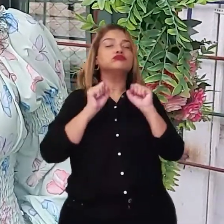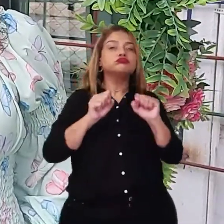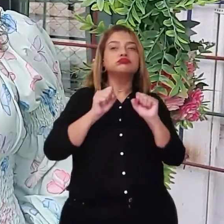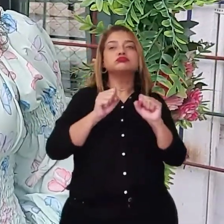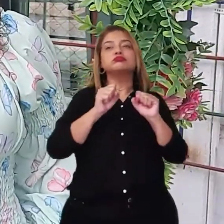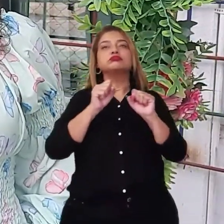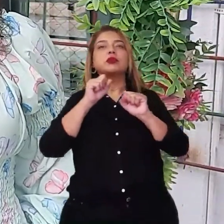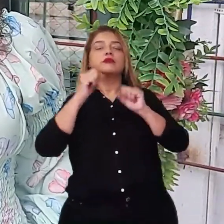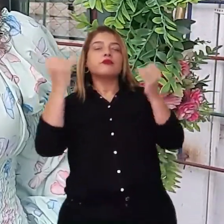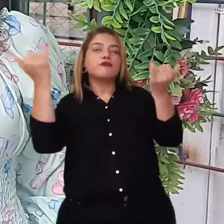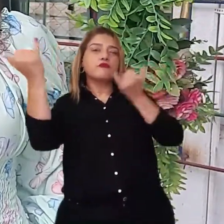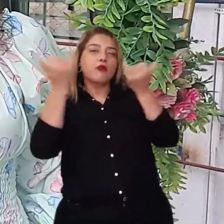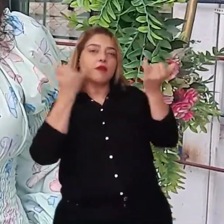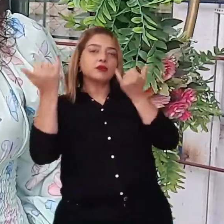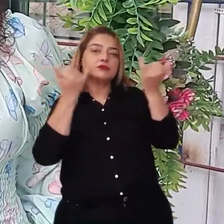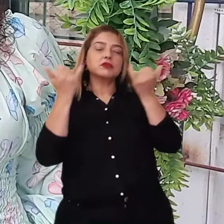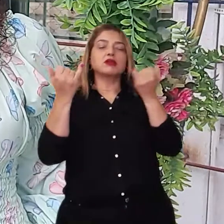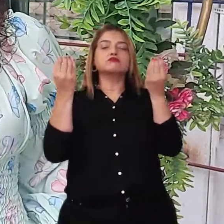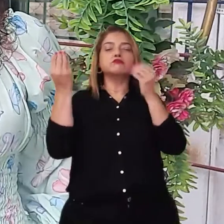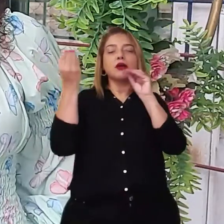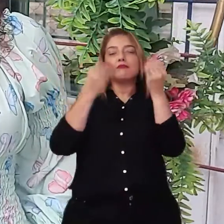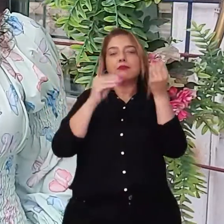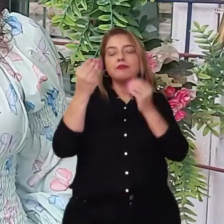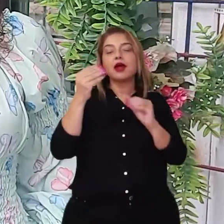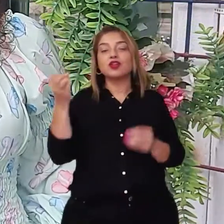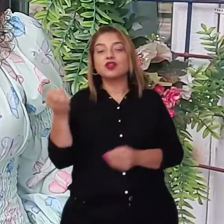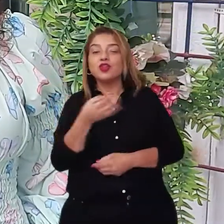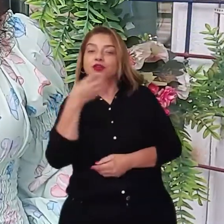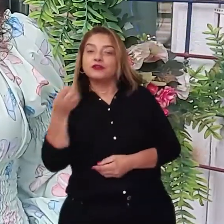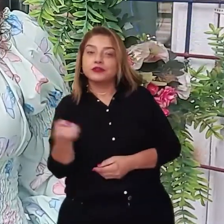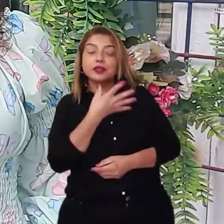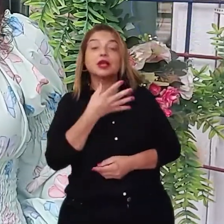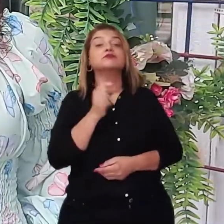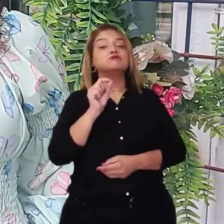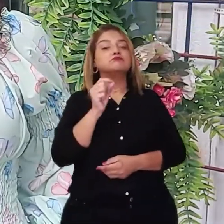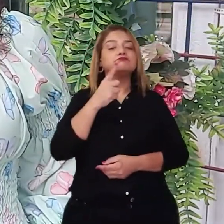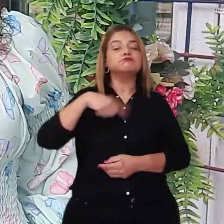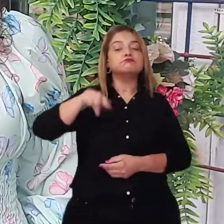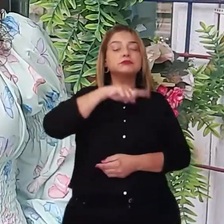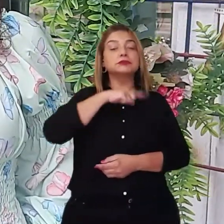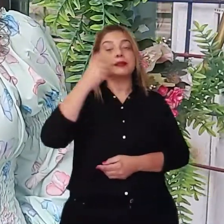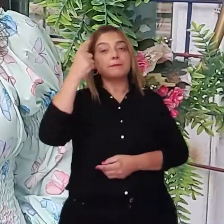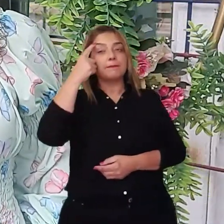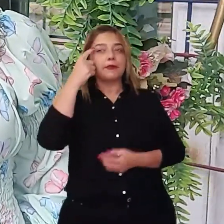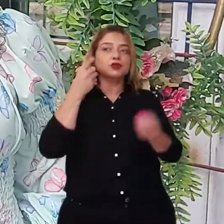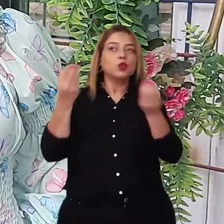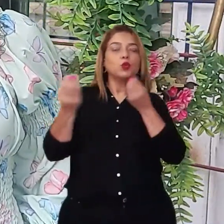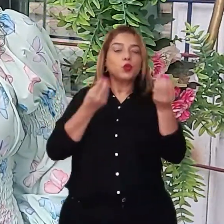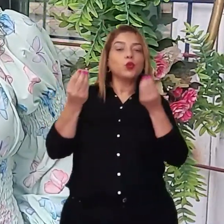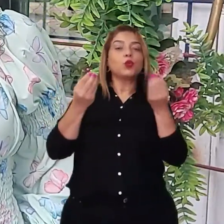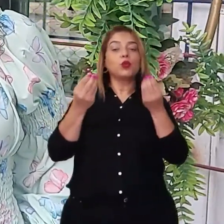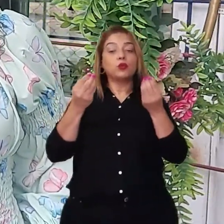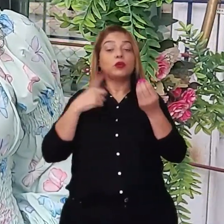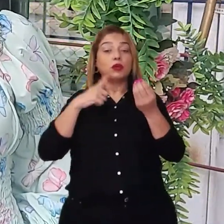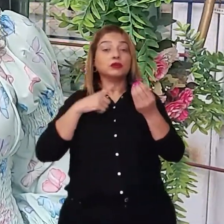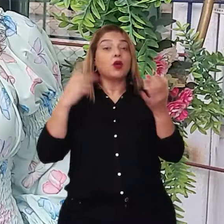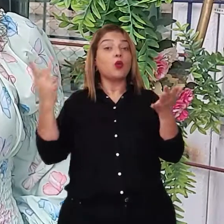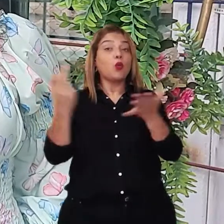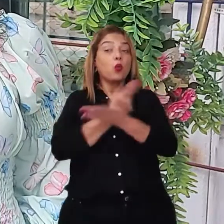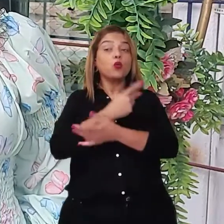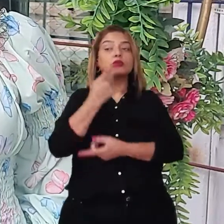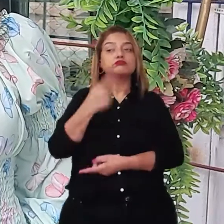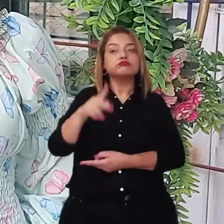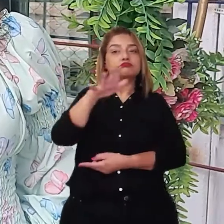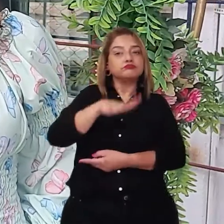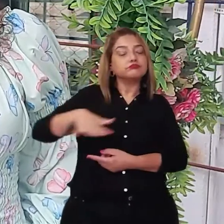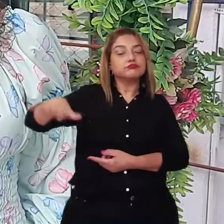as informações, novidades e todos os acontecimentos que acontecem aqui na unidade